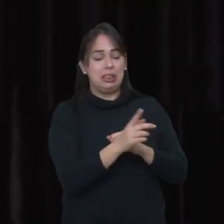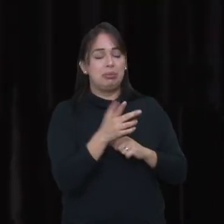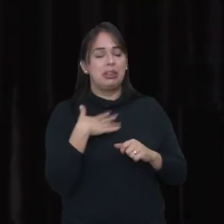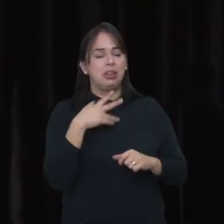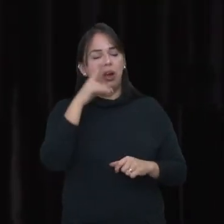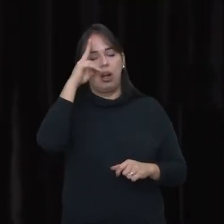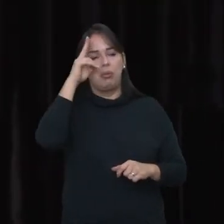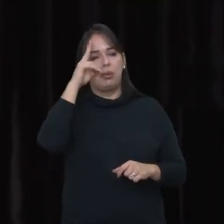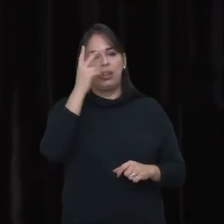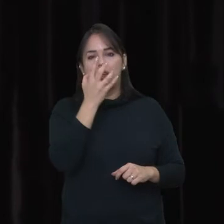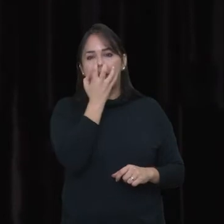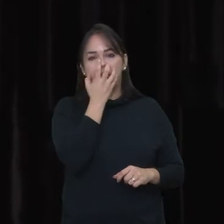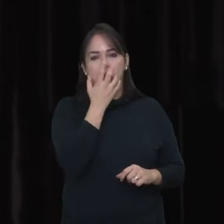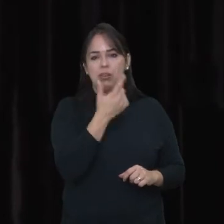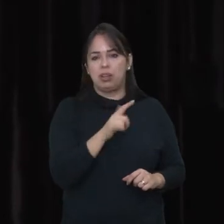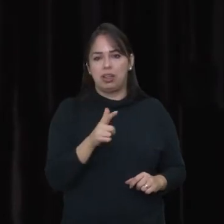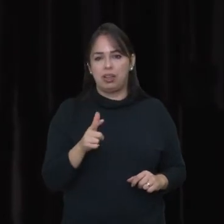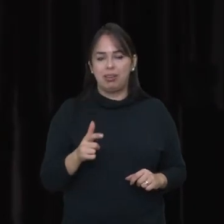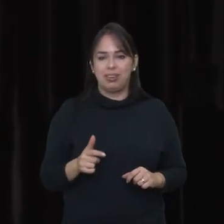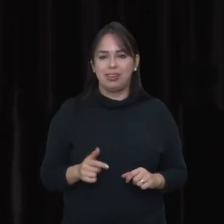Mas aí eu lembro que eu não tenho um cachorro